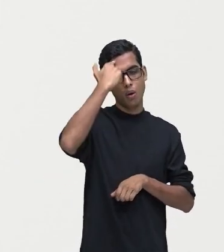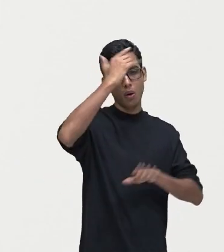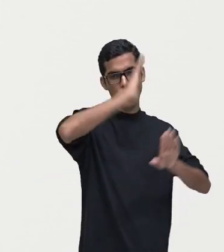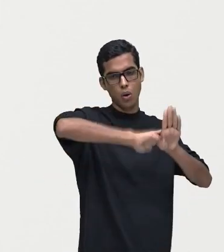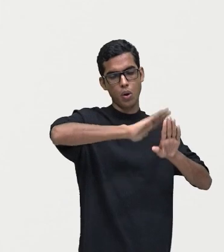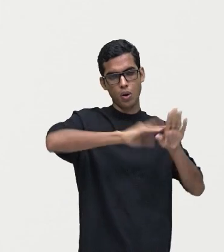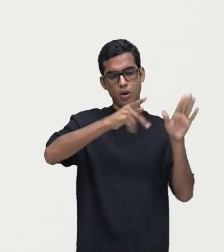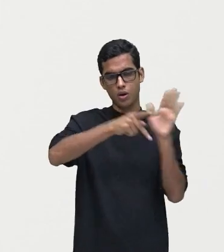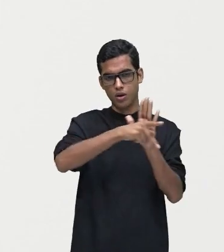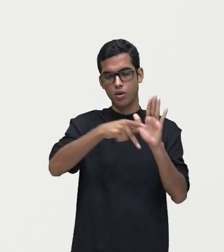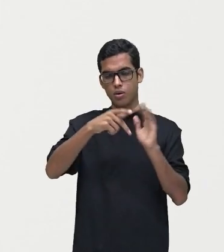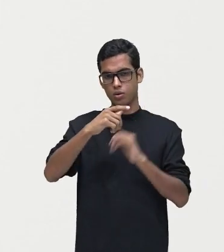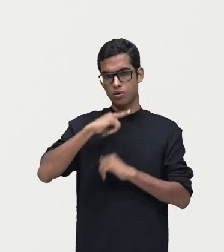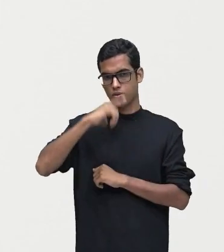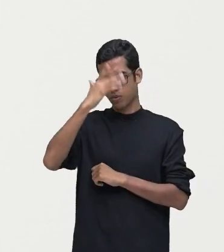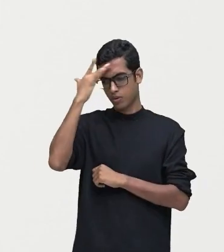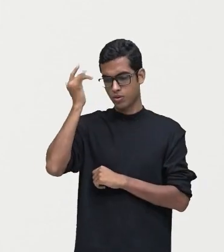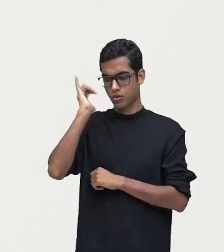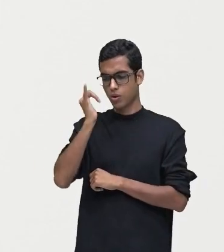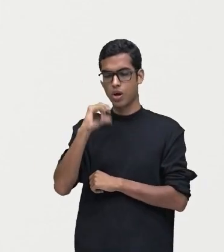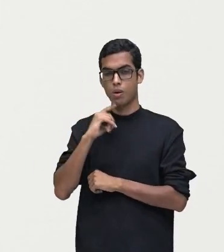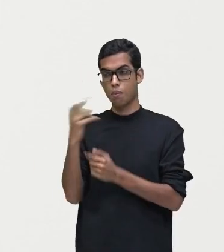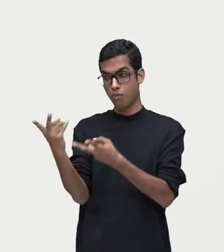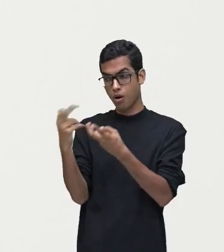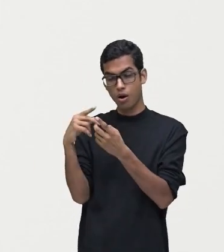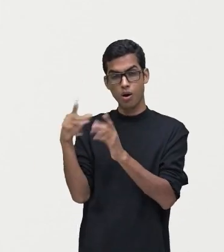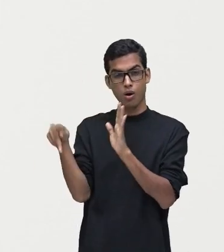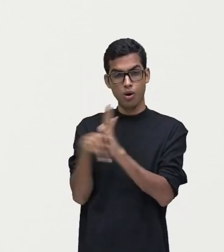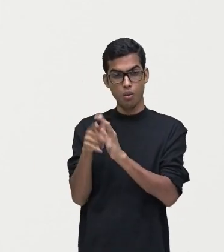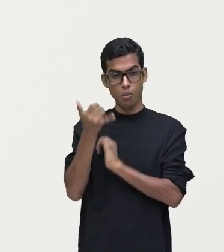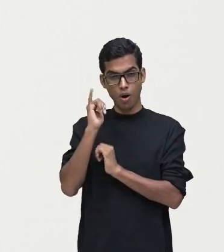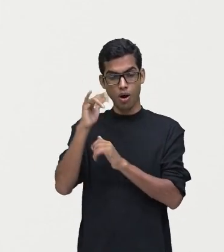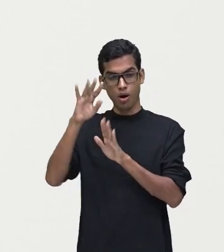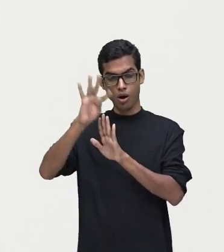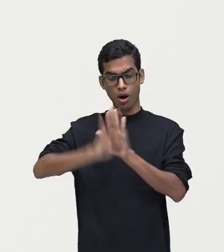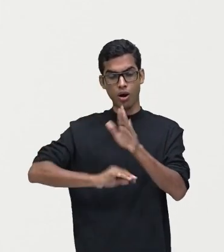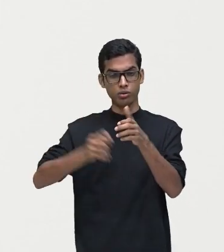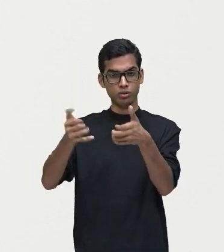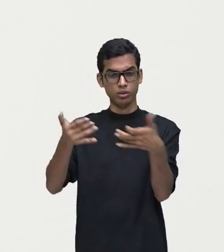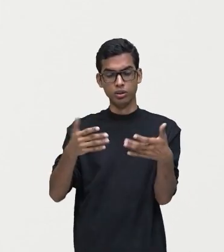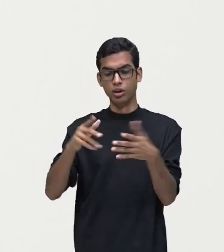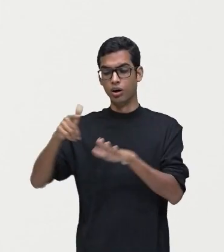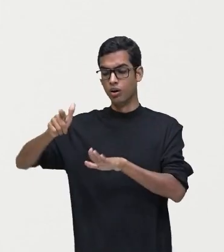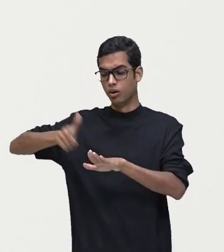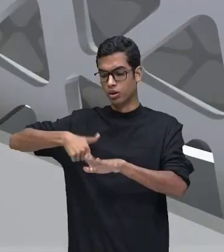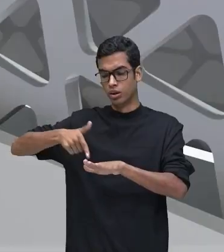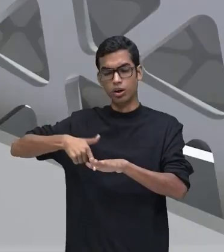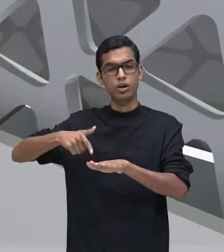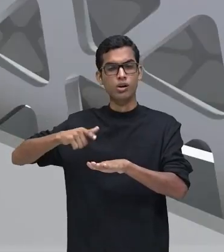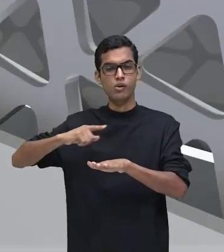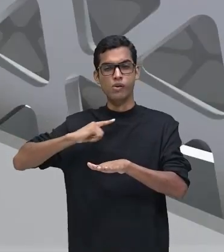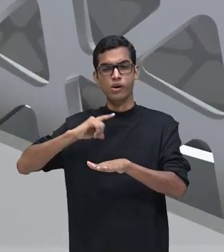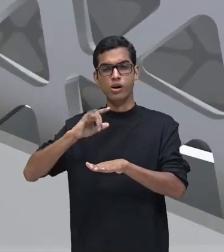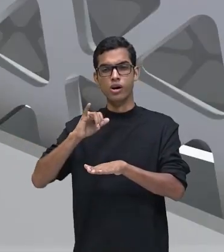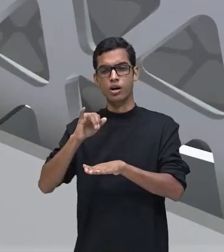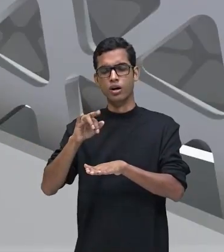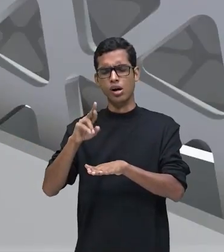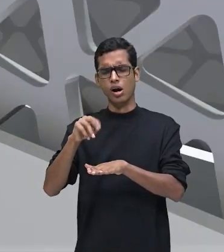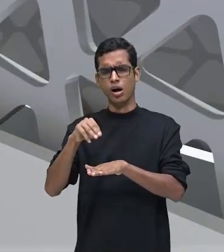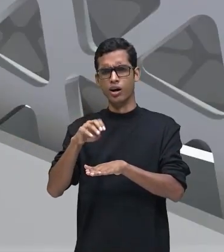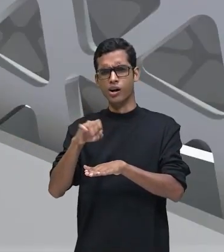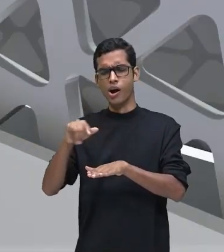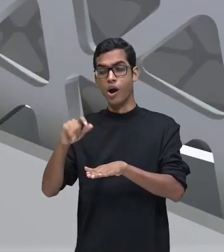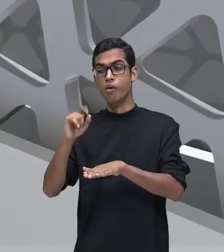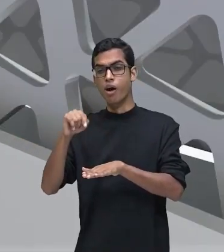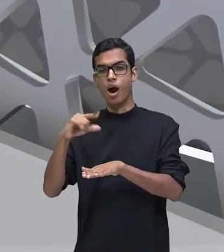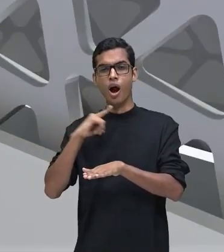emissor. Perceba que no momento que o narrador do texto fala sobre o pé da Iracema, ele diz que é um pé gracio,